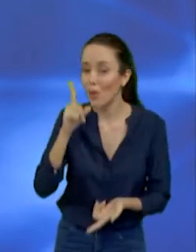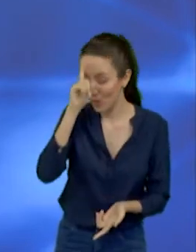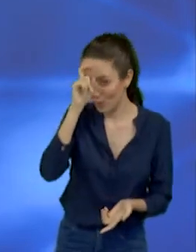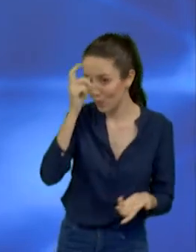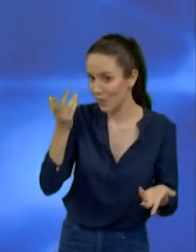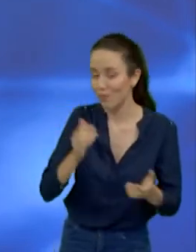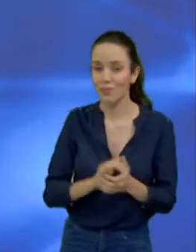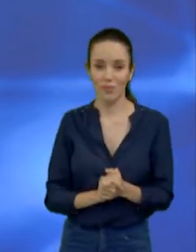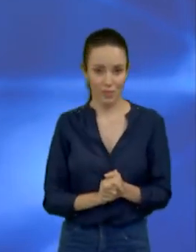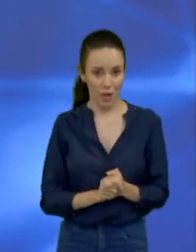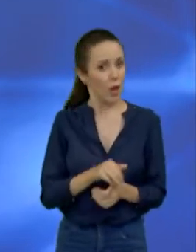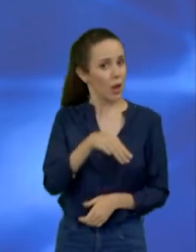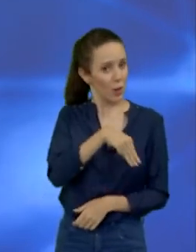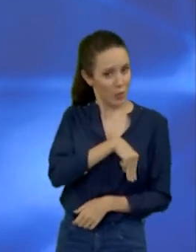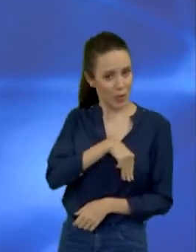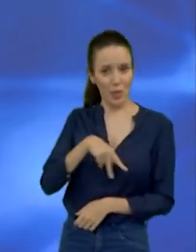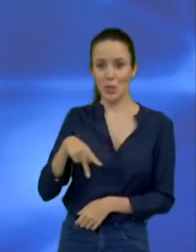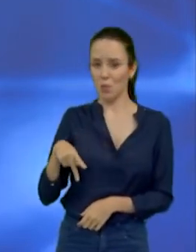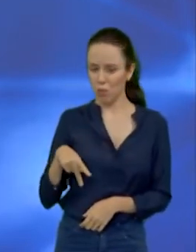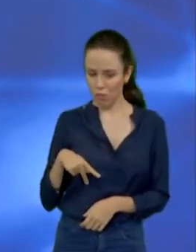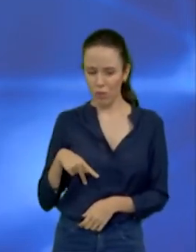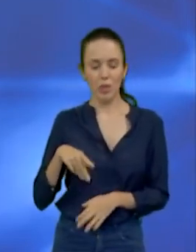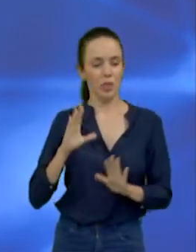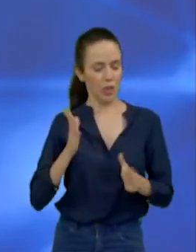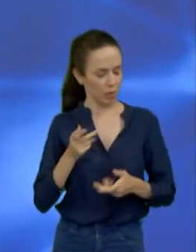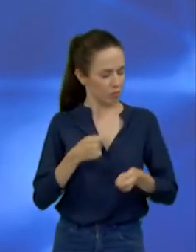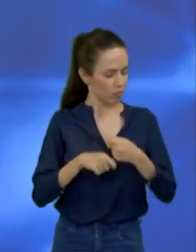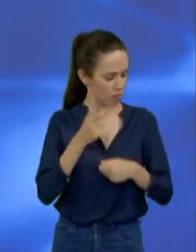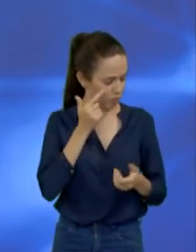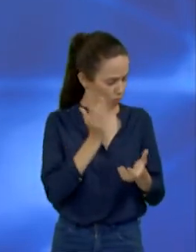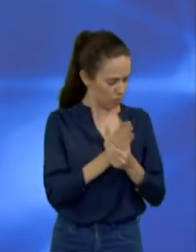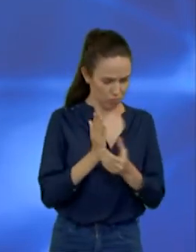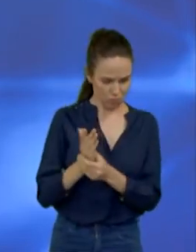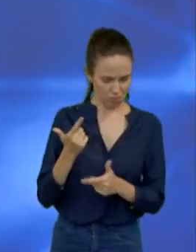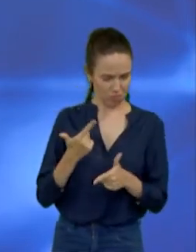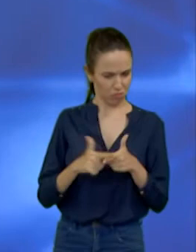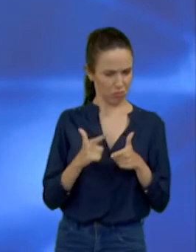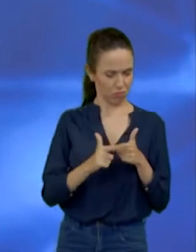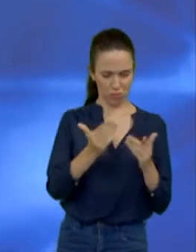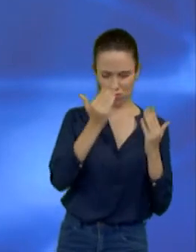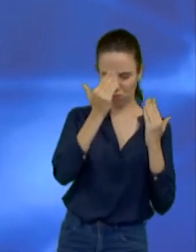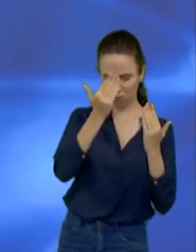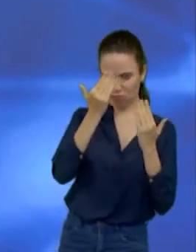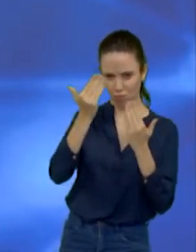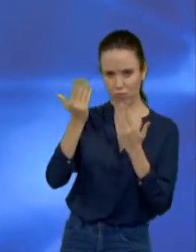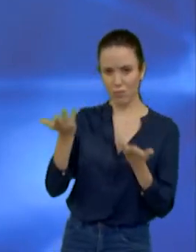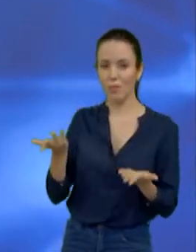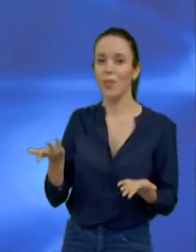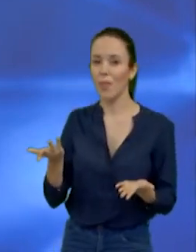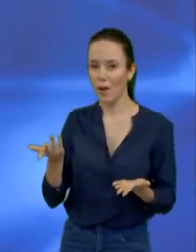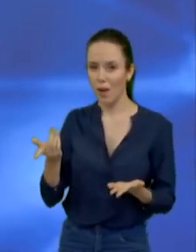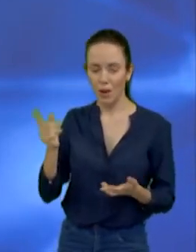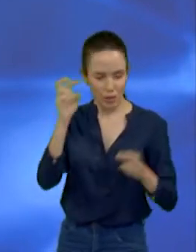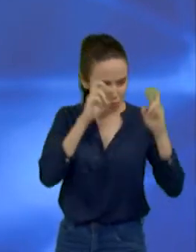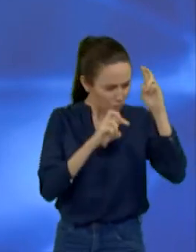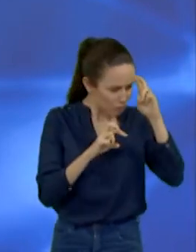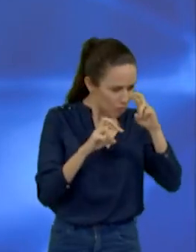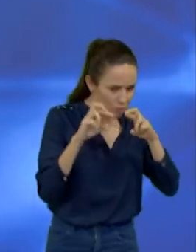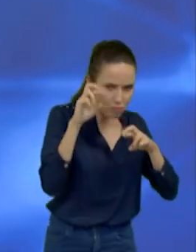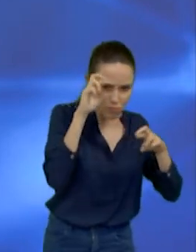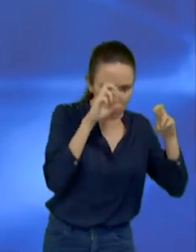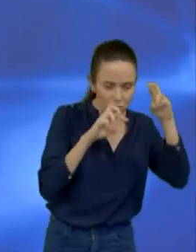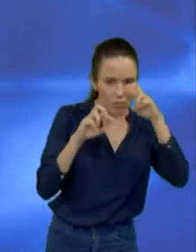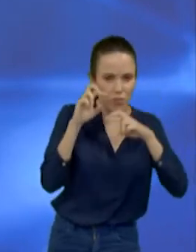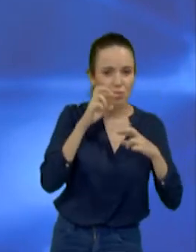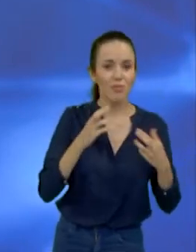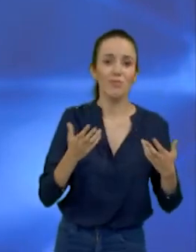o Ministério Público e Tribunal de Contas apontando as coisas, mas, em especial, os nossos fiscais ali do